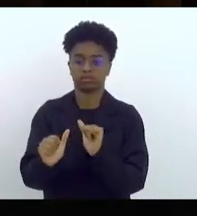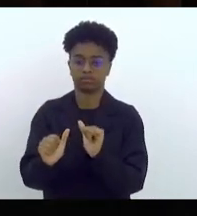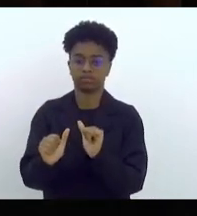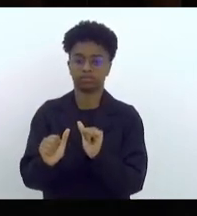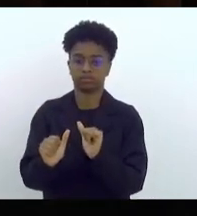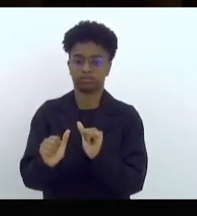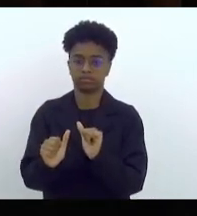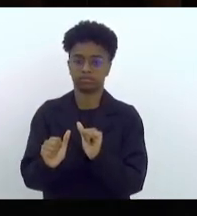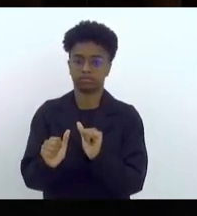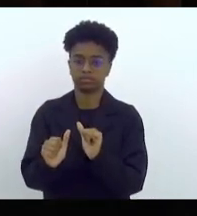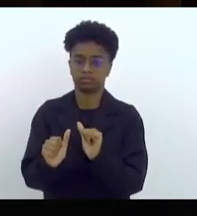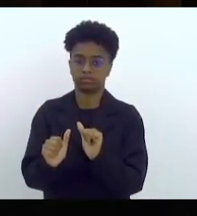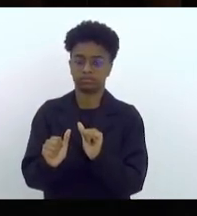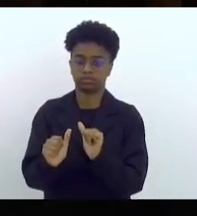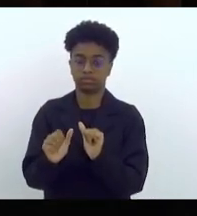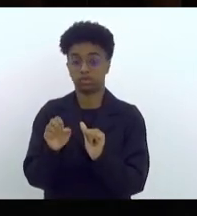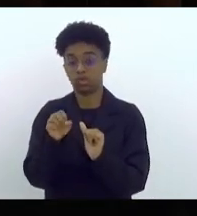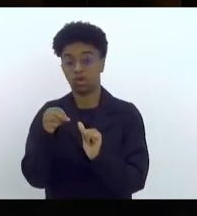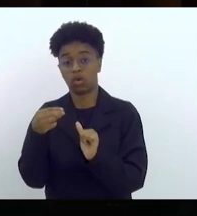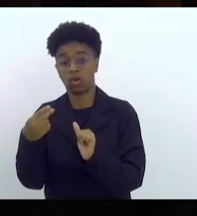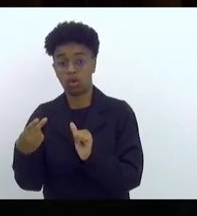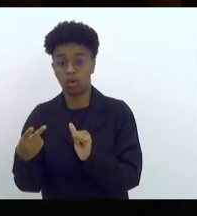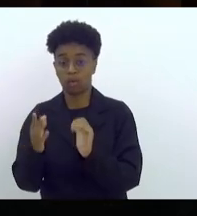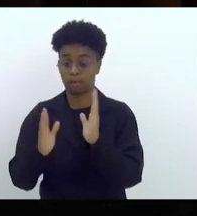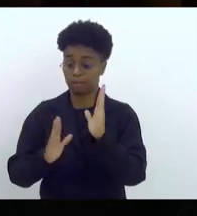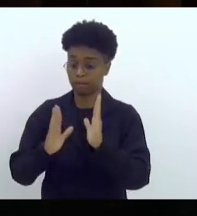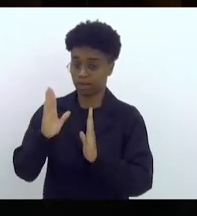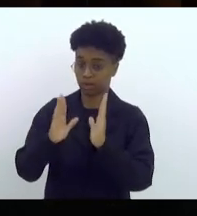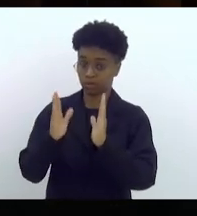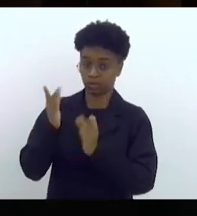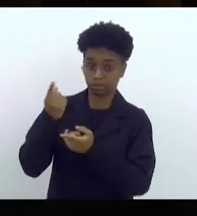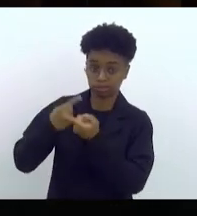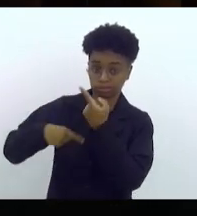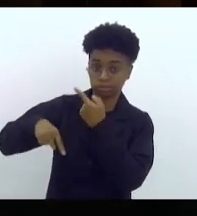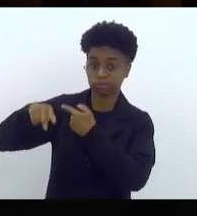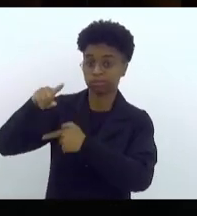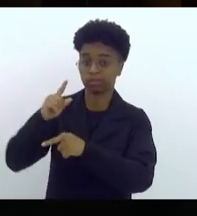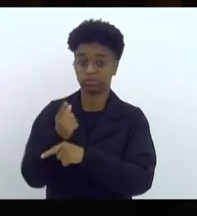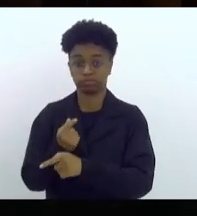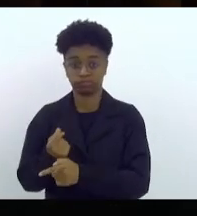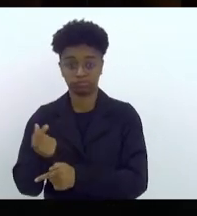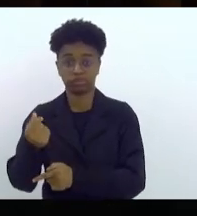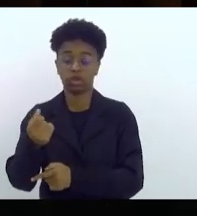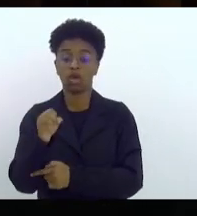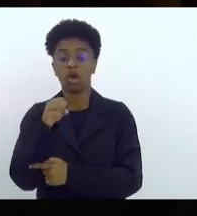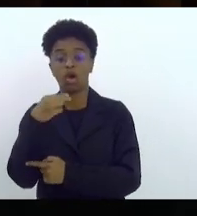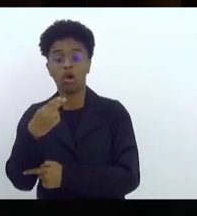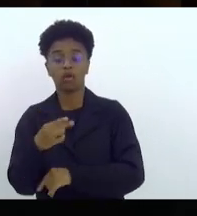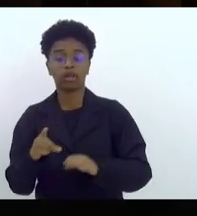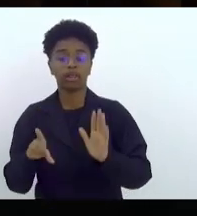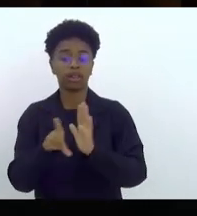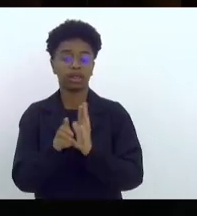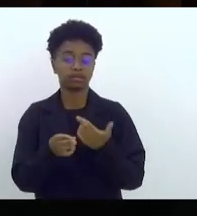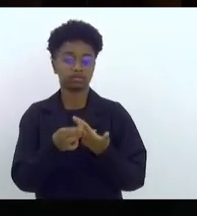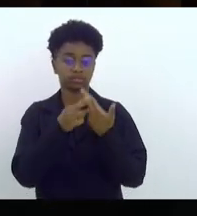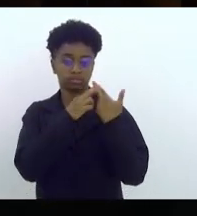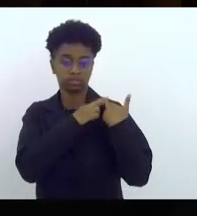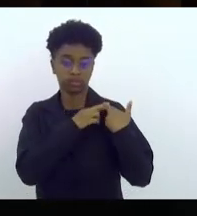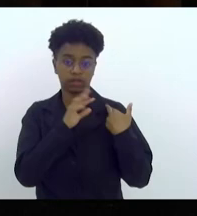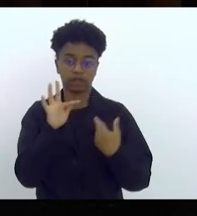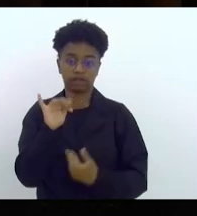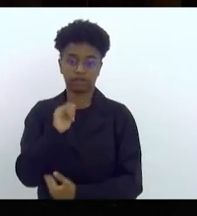que é sejam nos regimes de recuperação fiscal, que é sejam na lei de responsabilidade